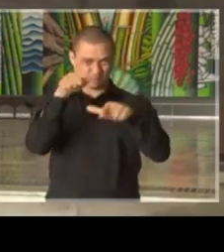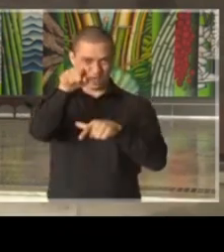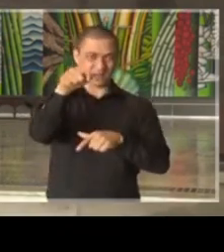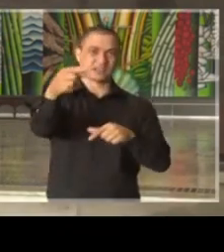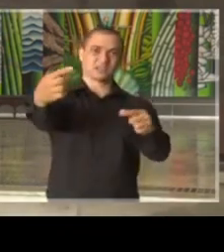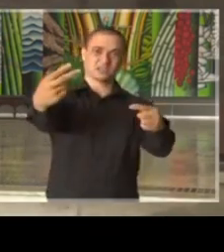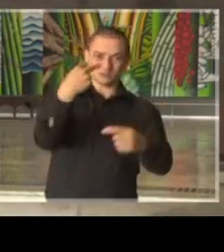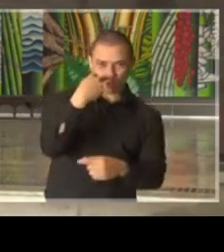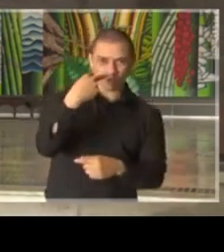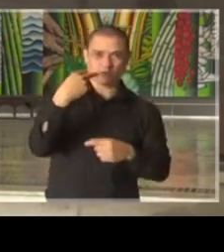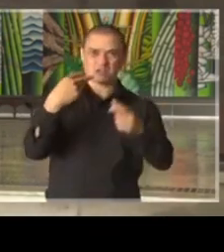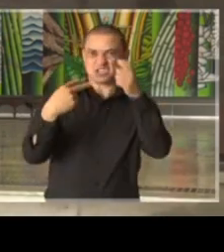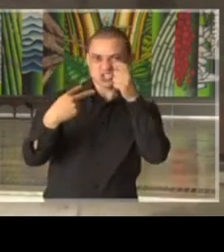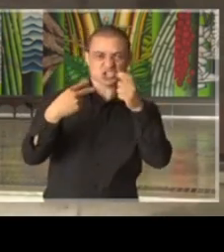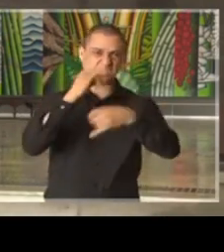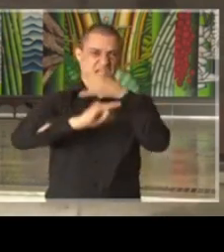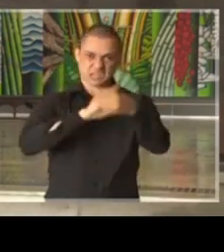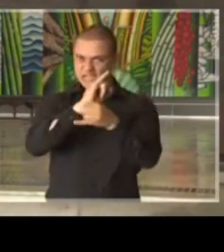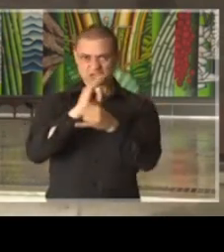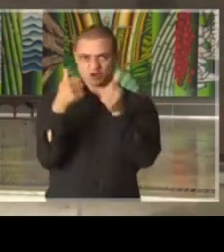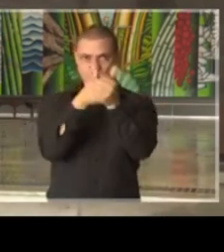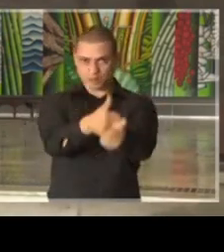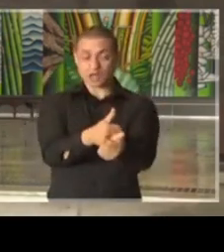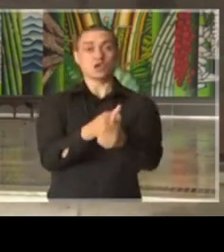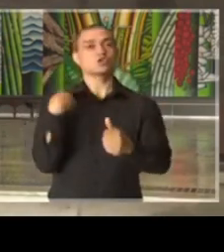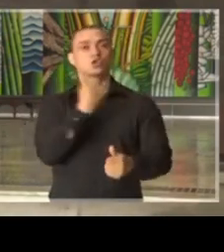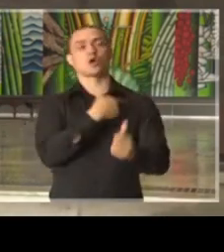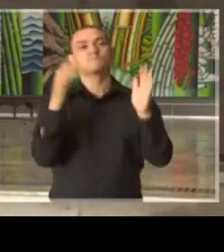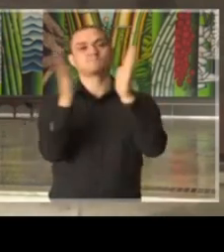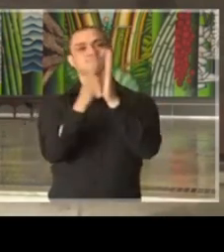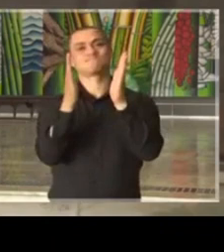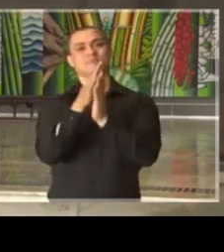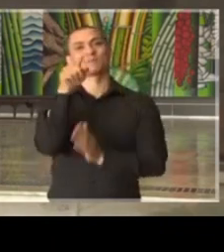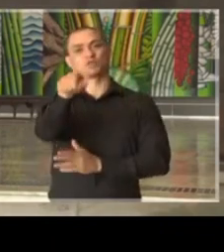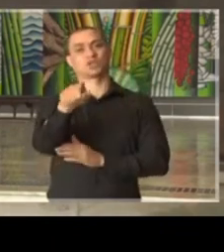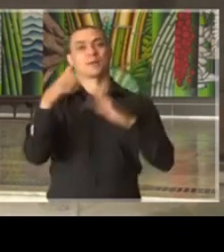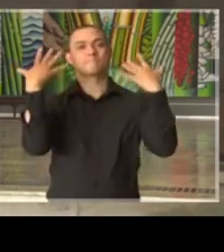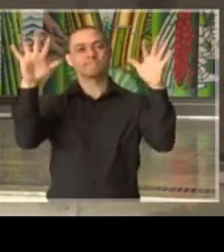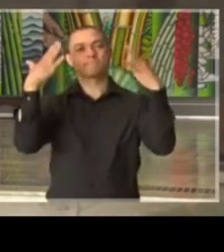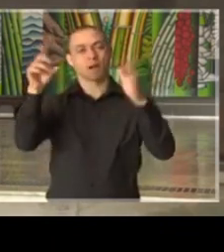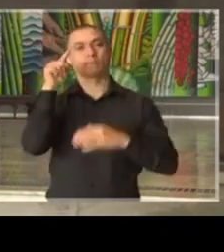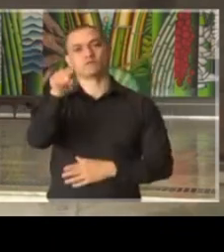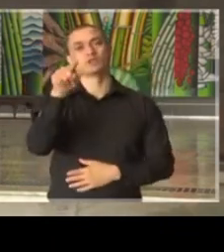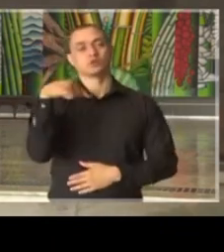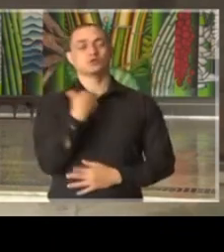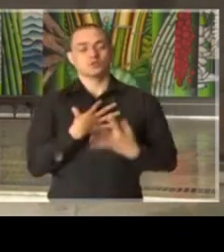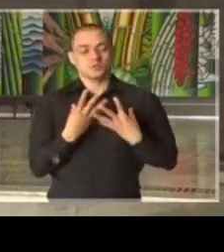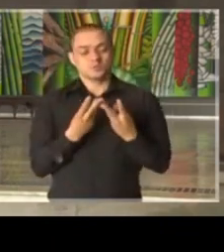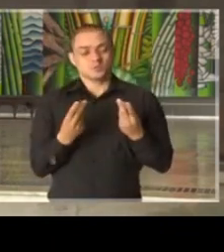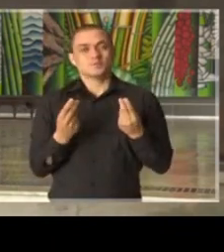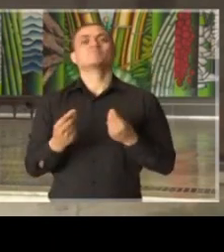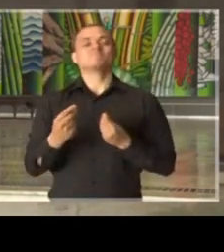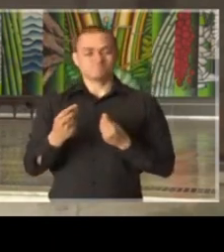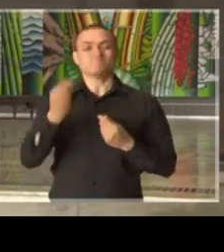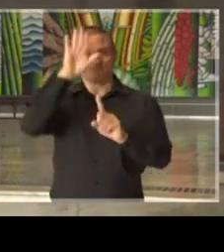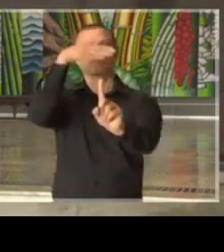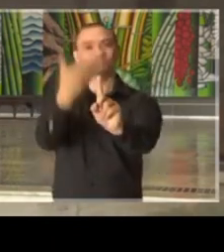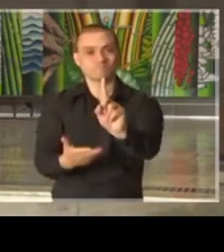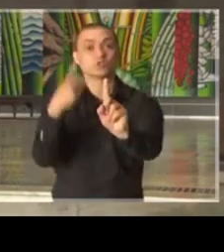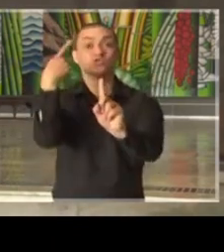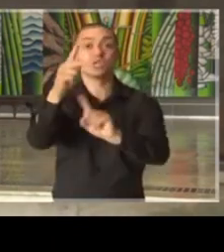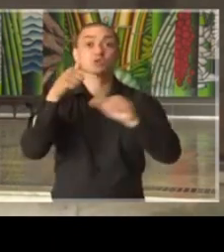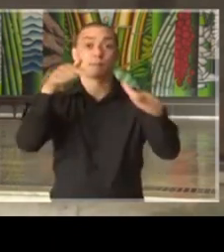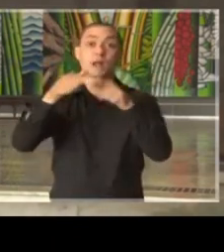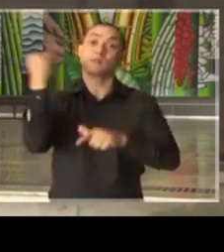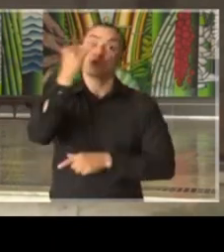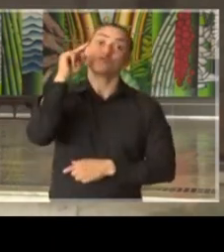ouvindo e nos acompanhando neste momento, o nosso aplauso a você, a nossa sensibilidade de reconhecer o seu trabalho e a importância